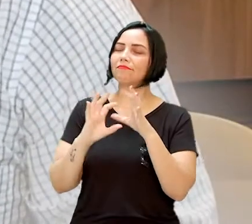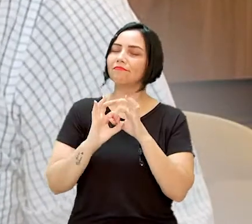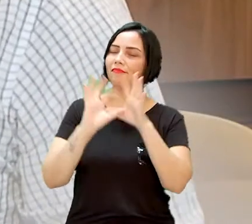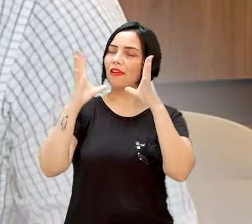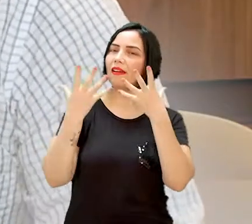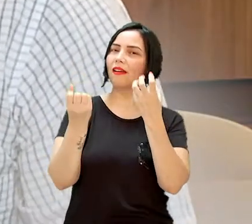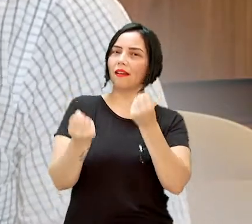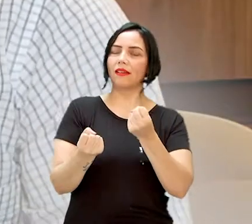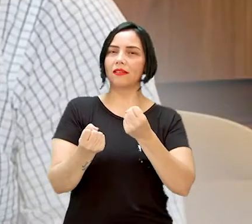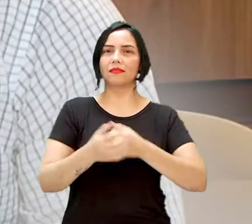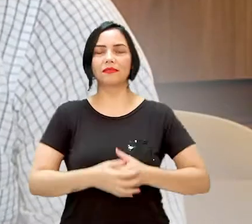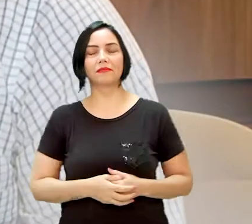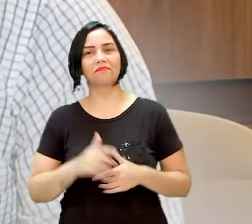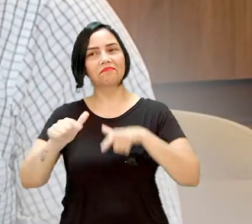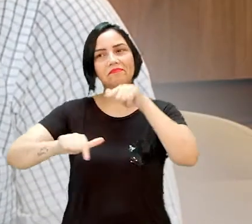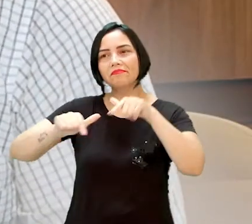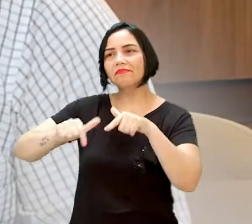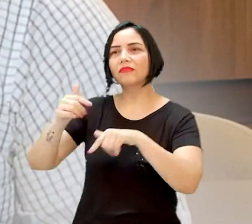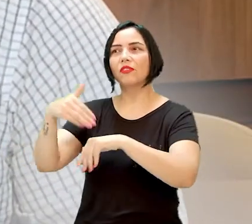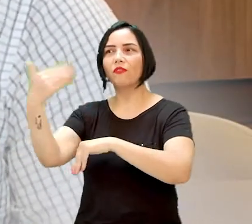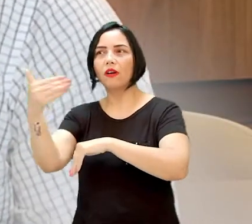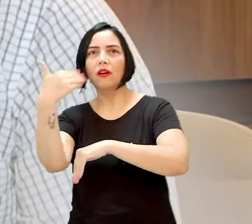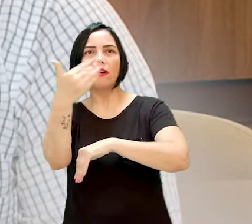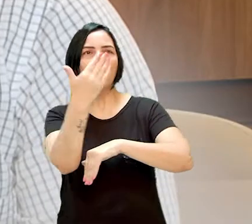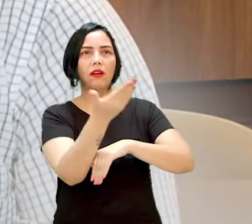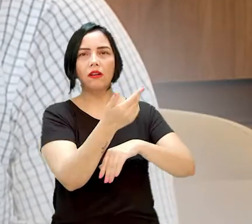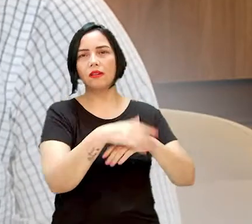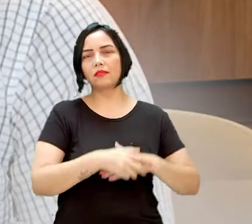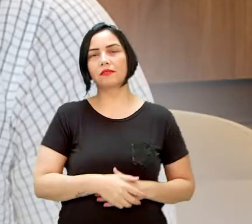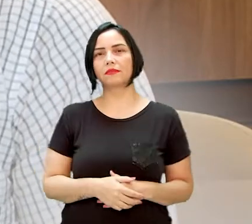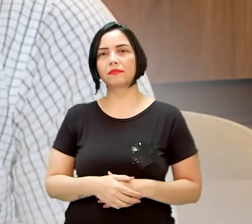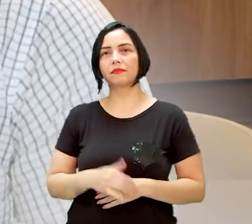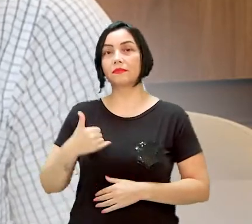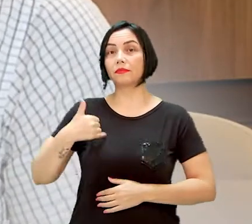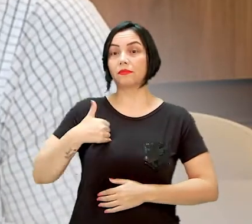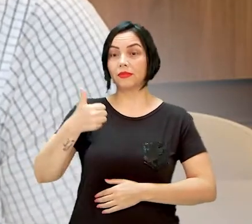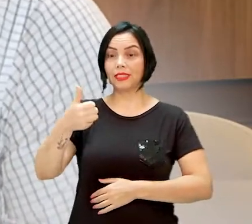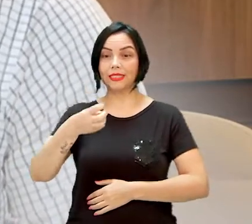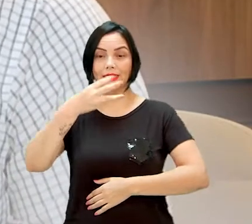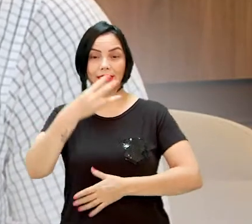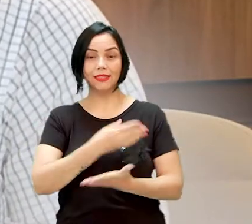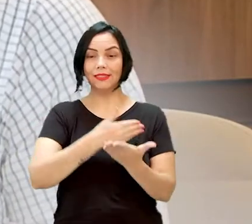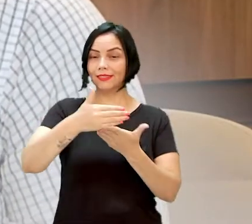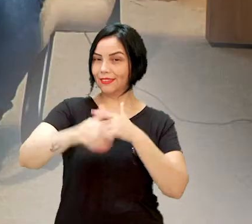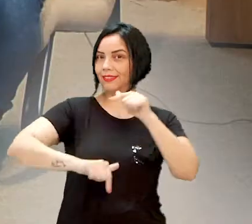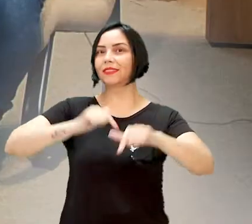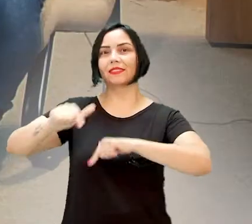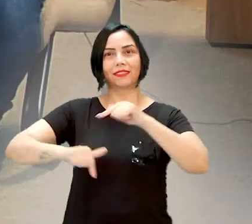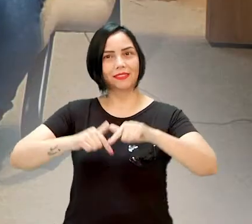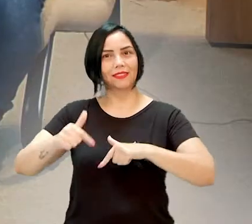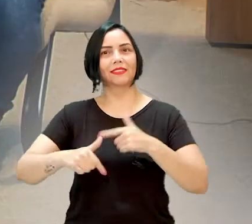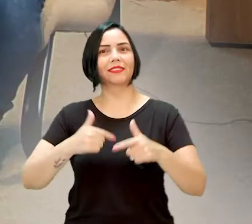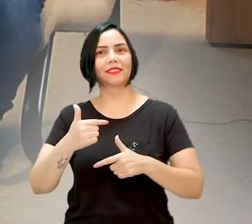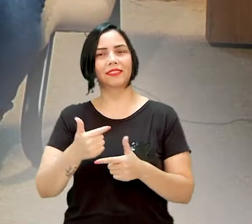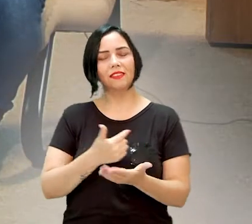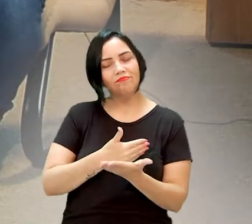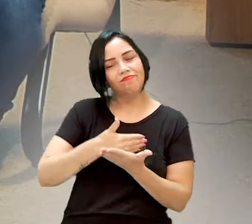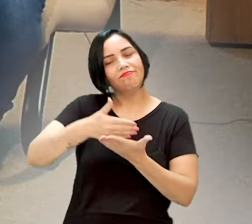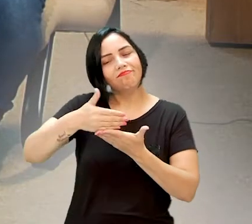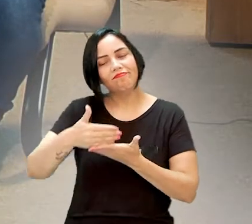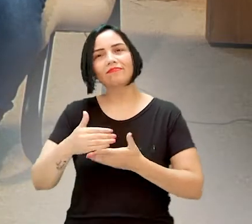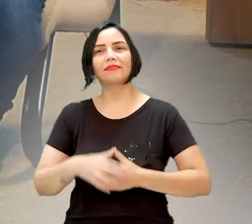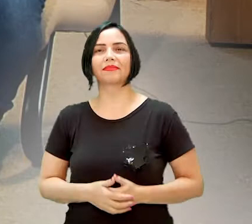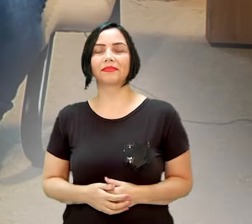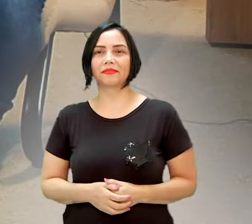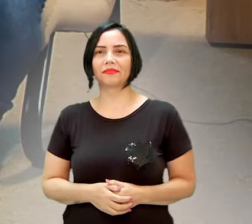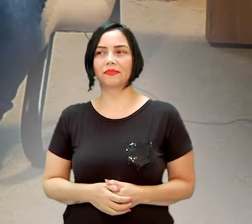dependente. Então, sempre procurei trabalhos fora, trabalhei como contínuo, desde os meus 13 anos de trabalho, Então, comecei como contínuo. É,